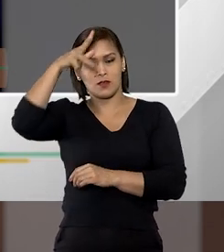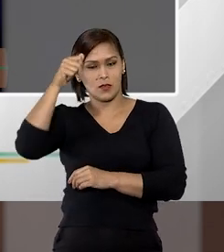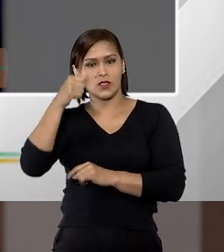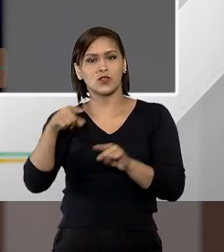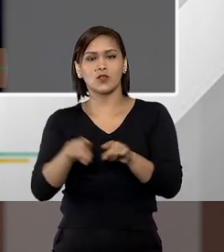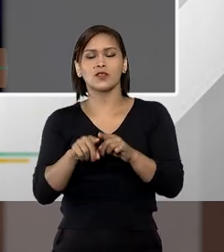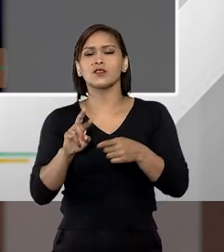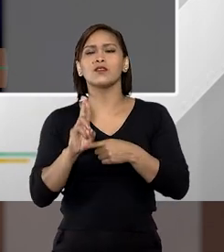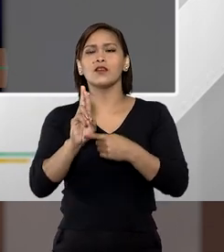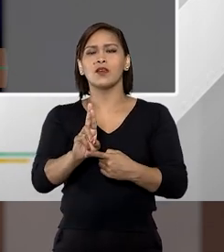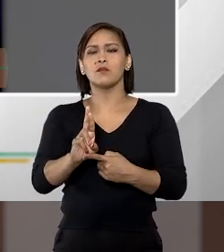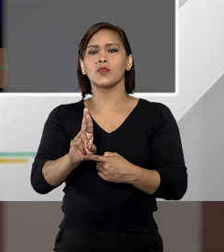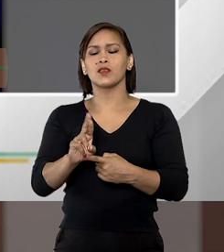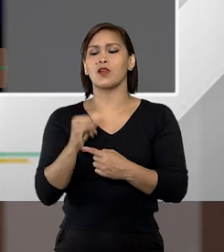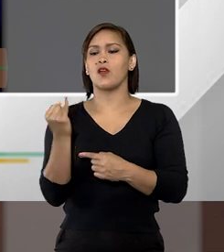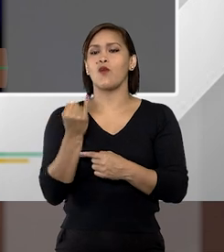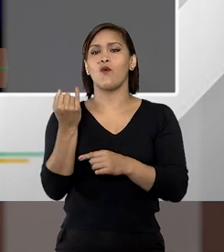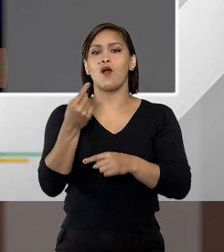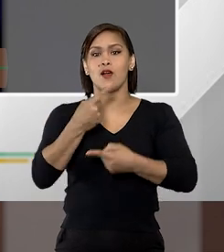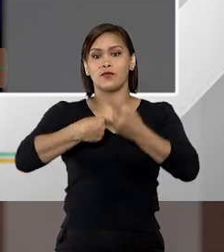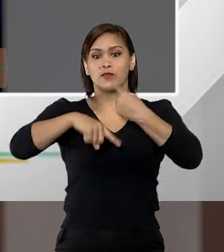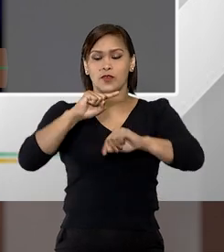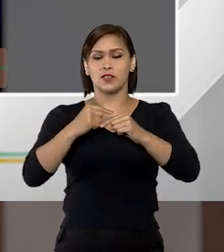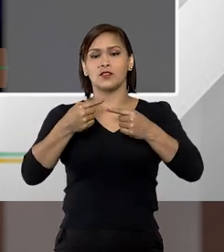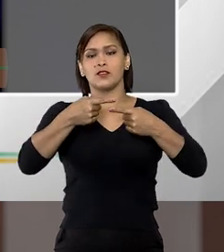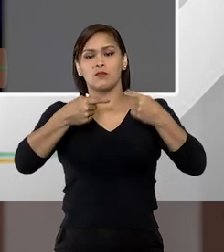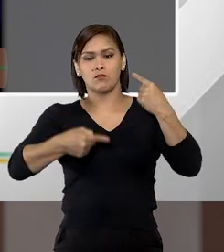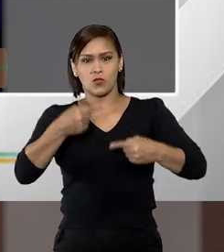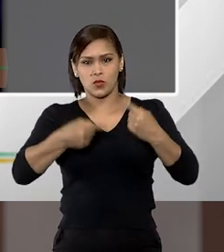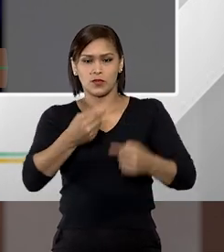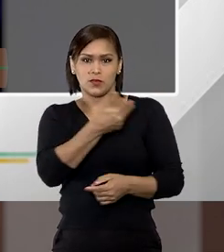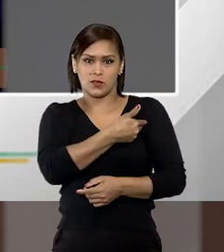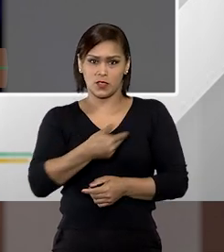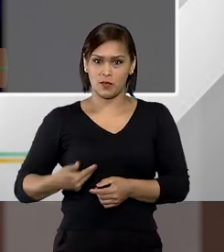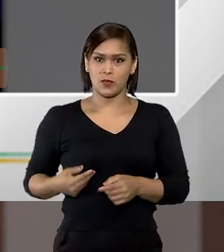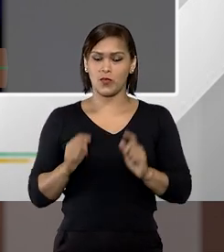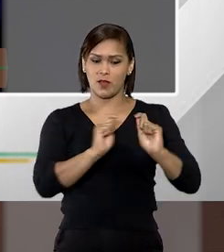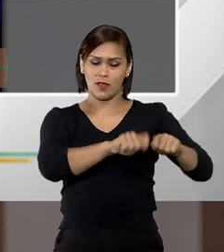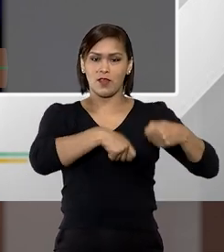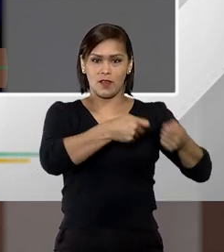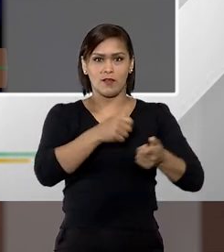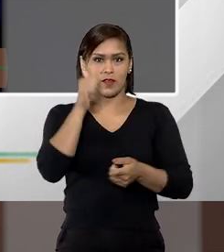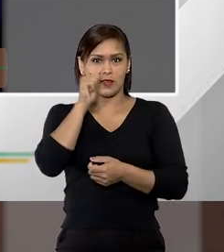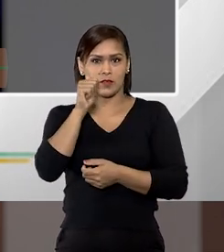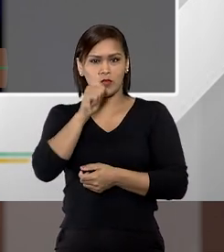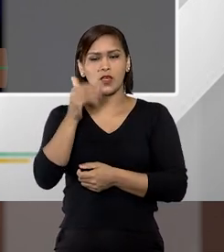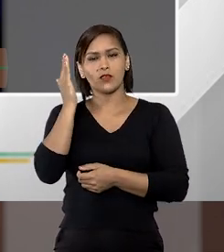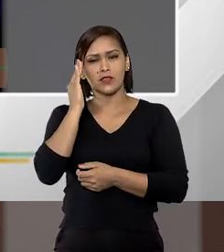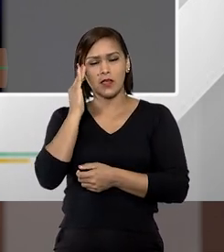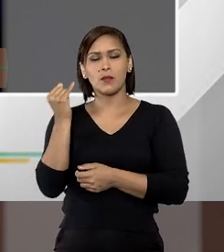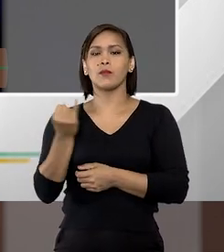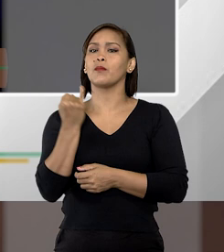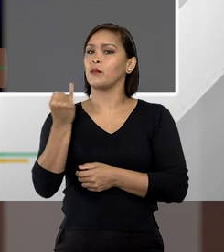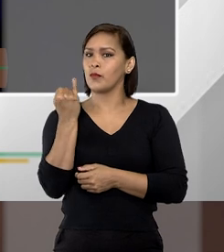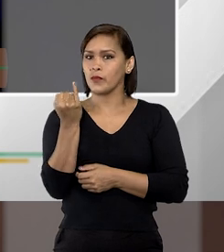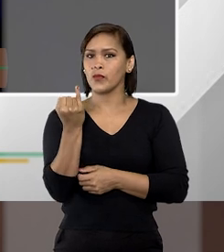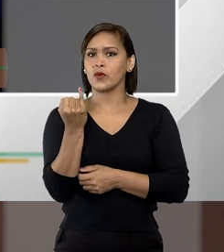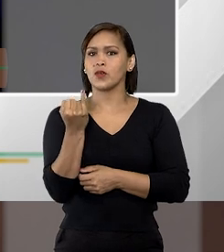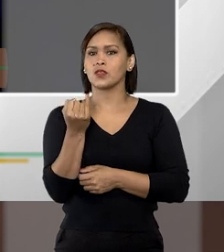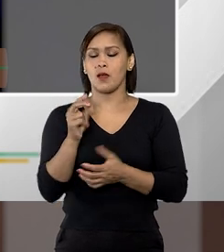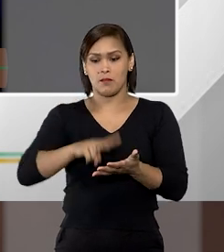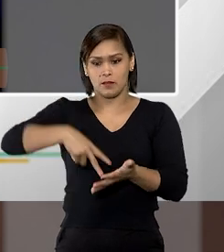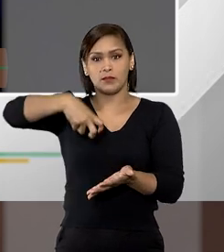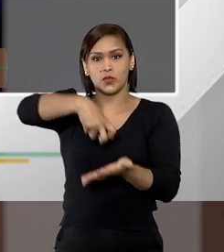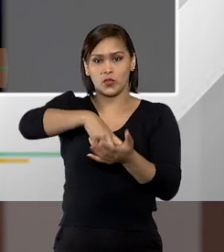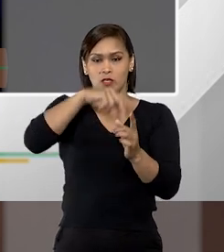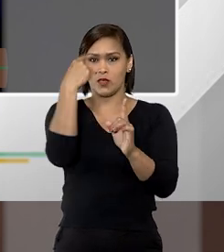e que representa na minha opinião um grande avanço em termos de política pública na defesa das mulheres nós sabemos que é importante punir